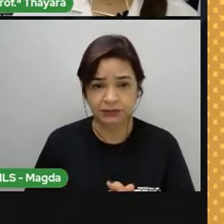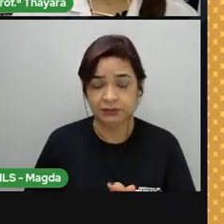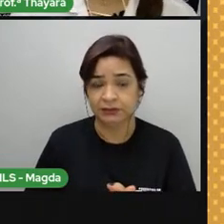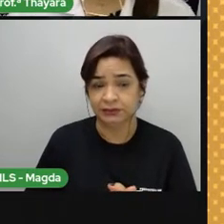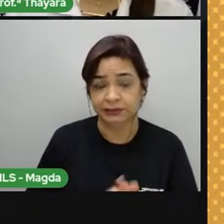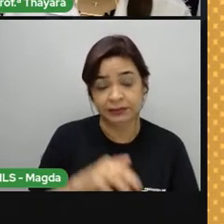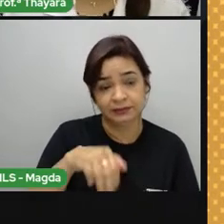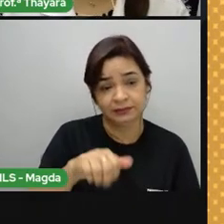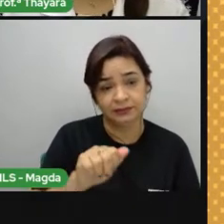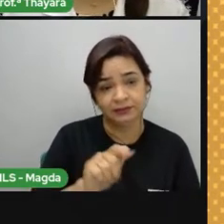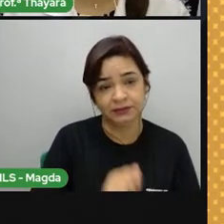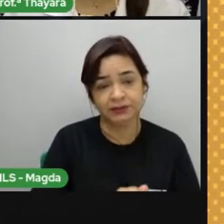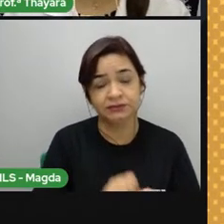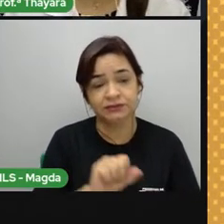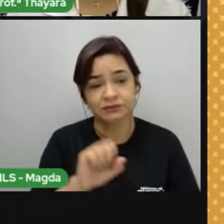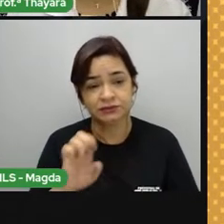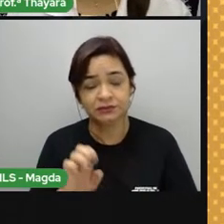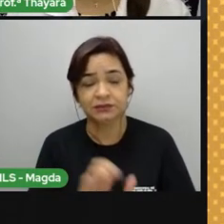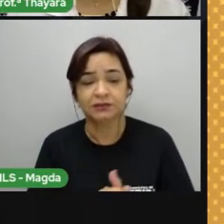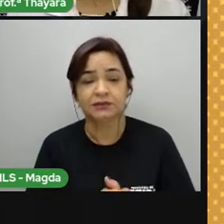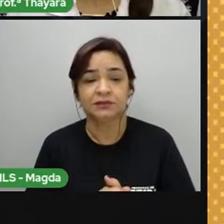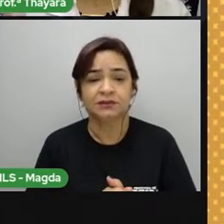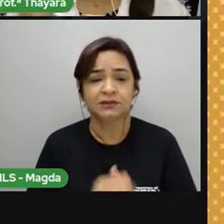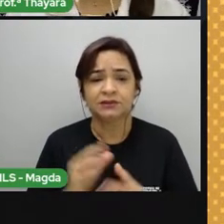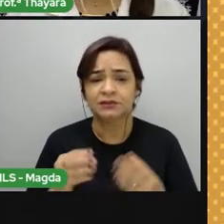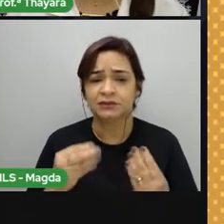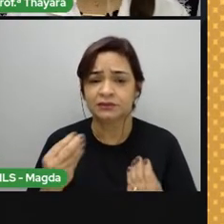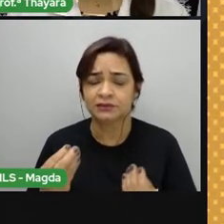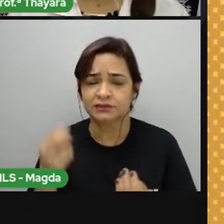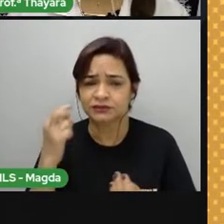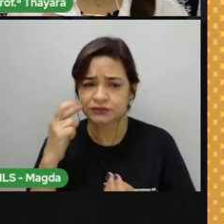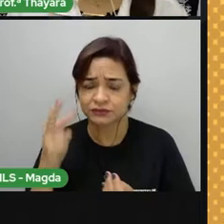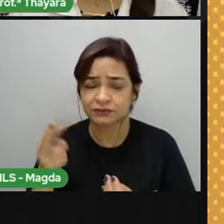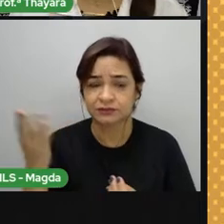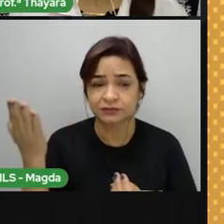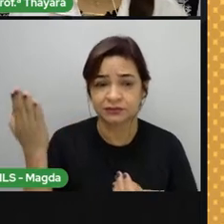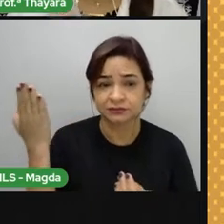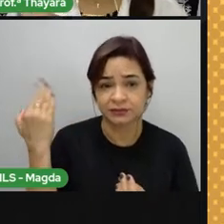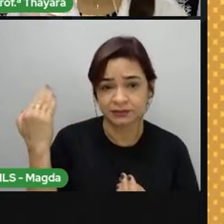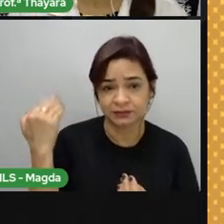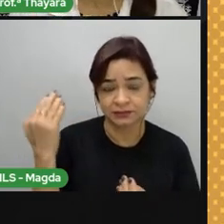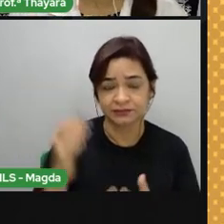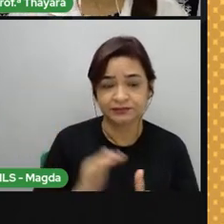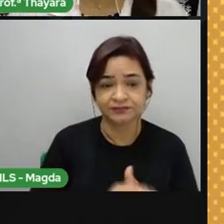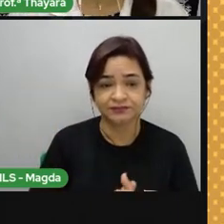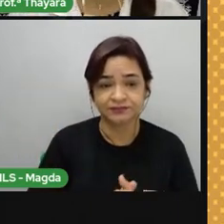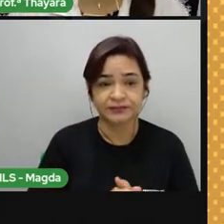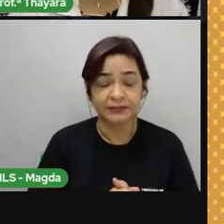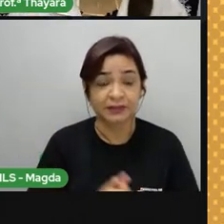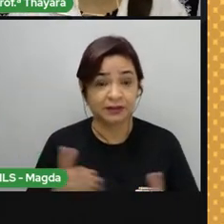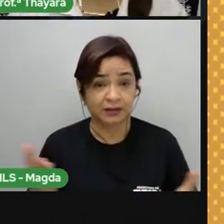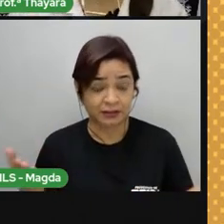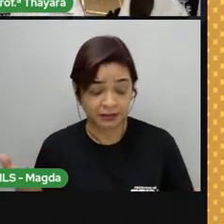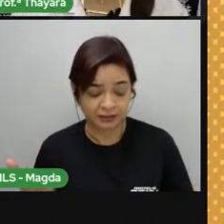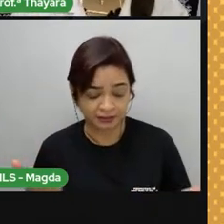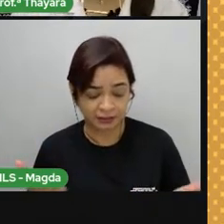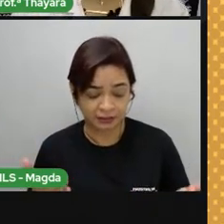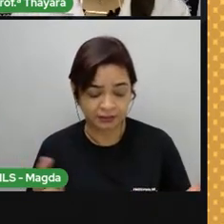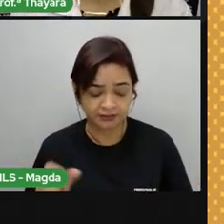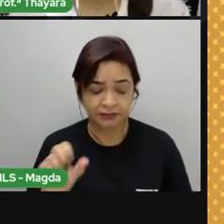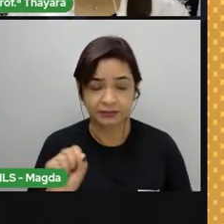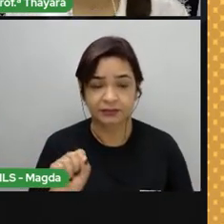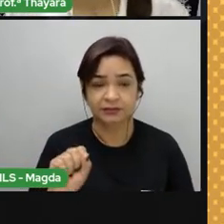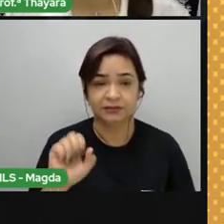sedimentares e as metamórficas. A gente já viu na aula anterior as magmáticas. Agora a gente vai ver as sedimentares.